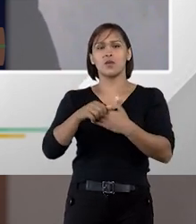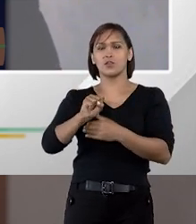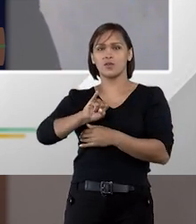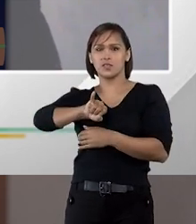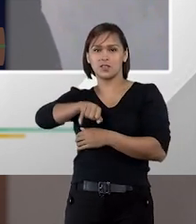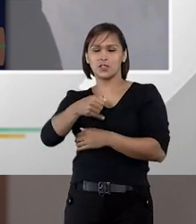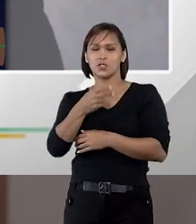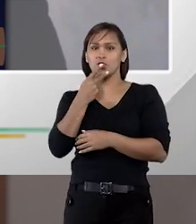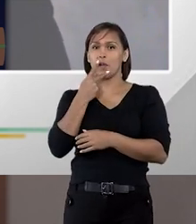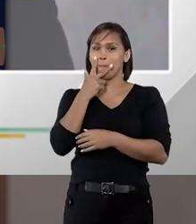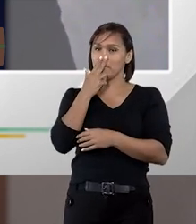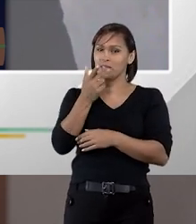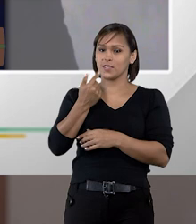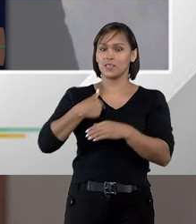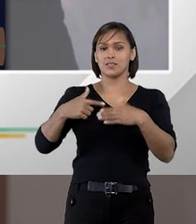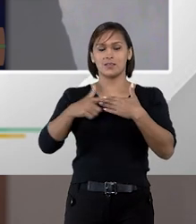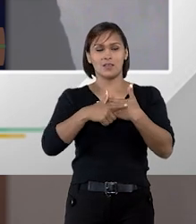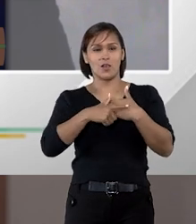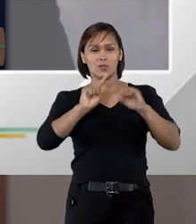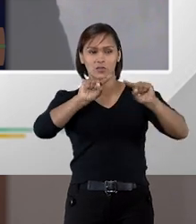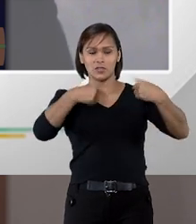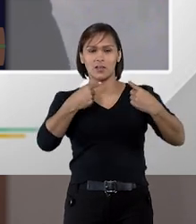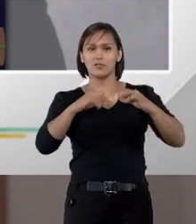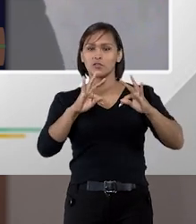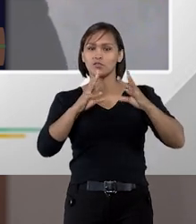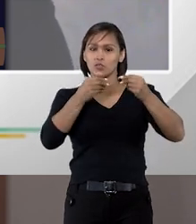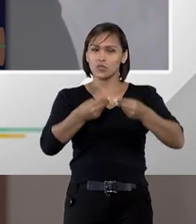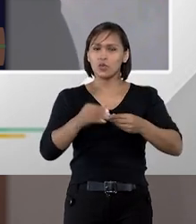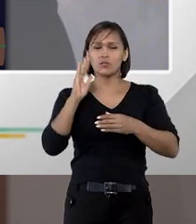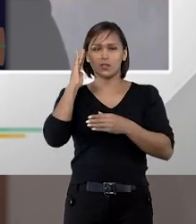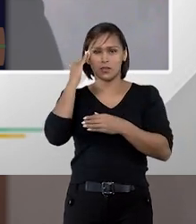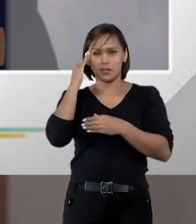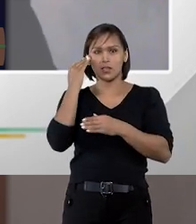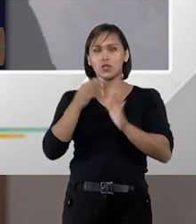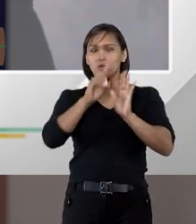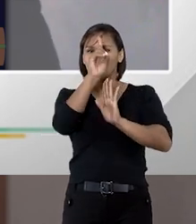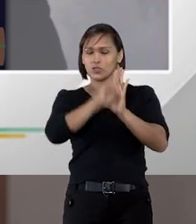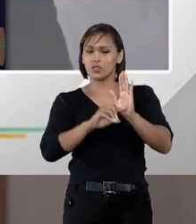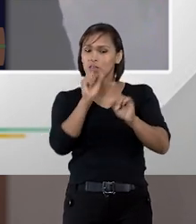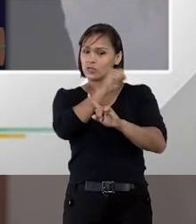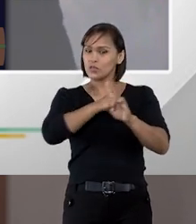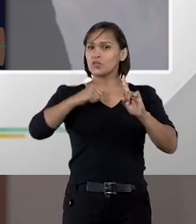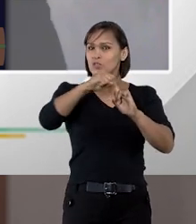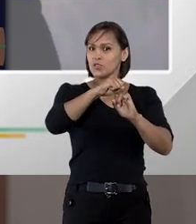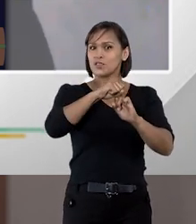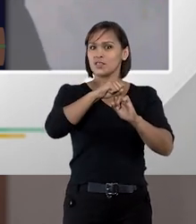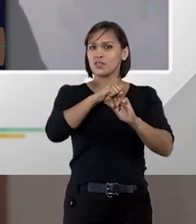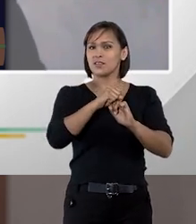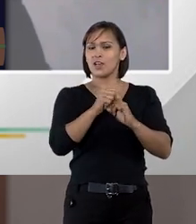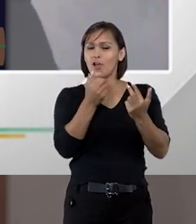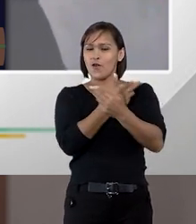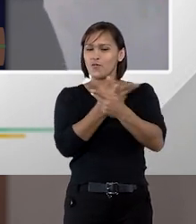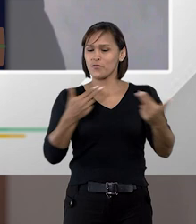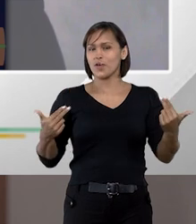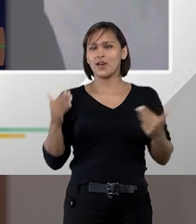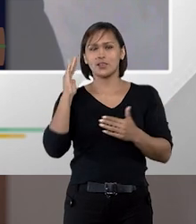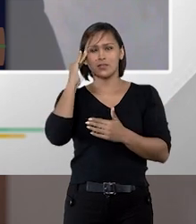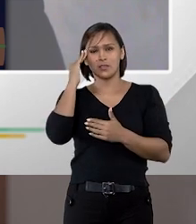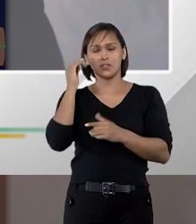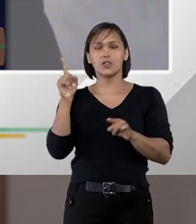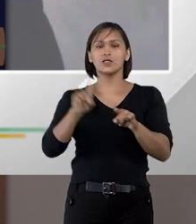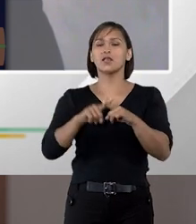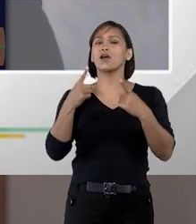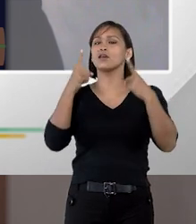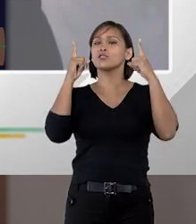tribunal de justiça me parece que é o grande desafio de todos nós intérpretes do direito numa sociedade aberta de intérpretes a